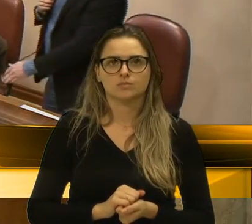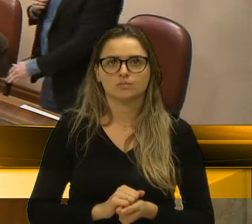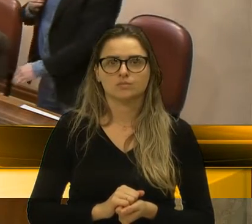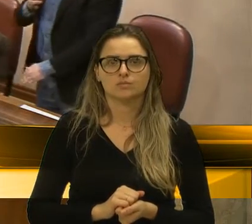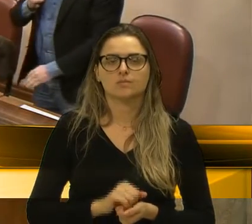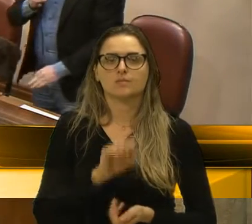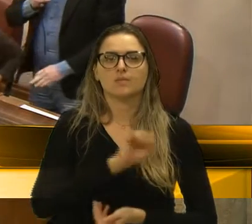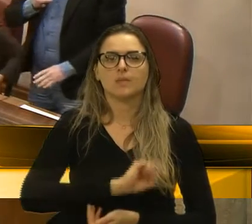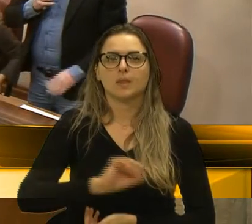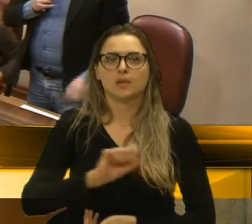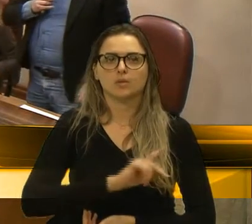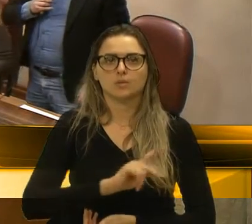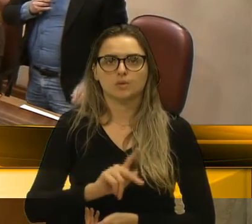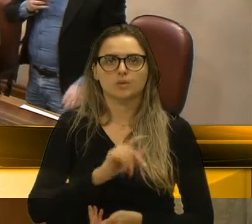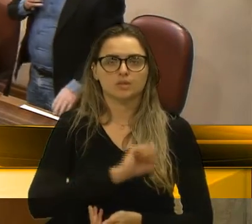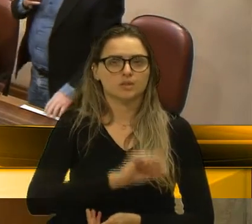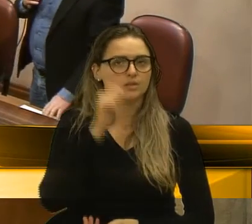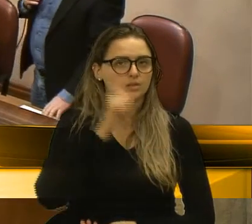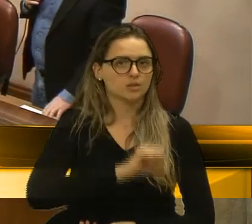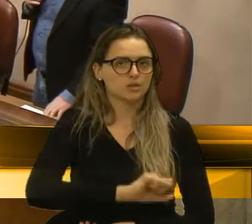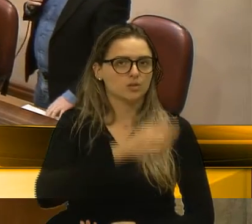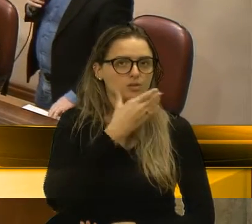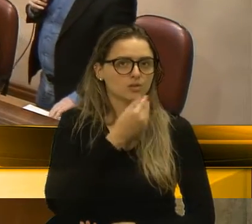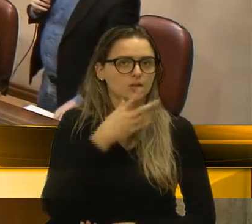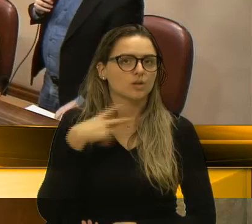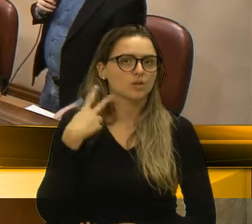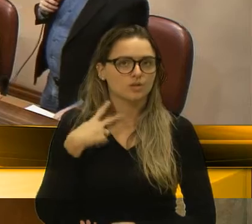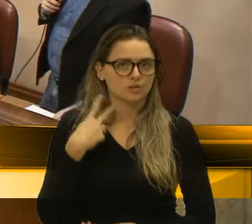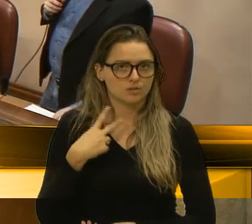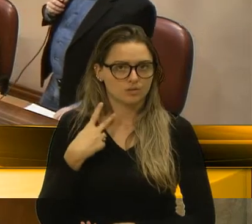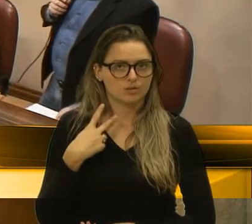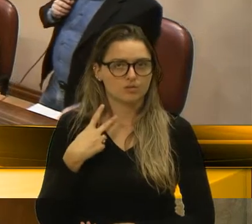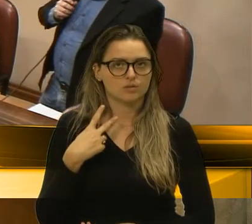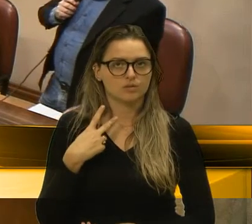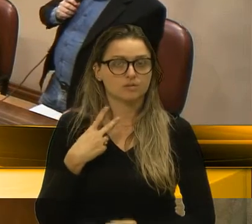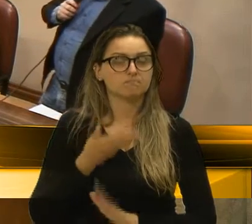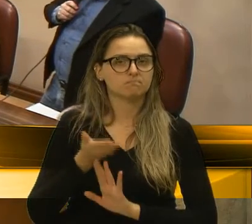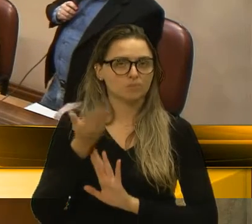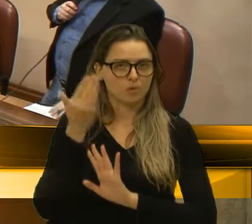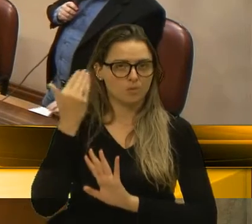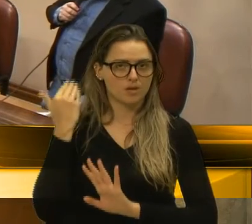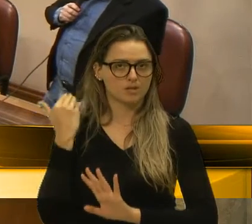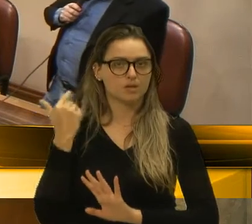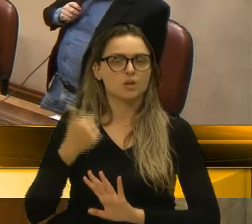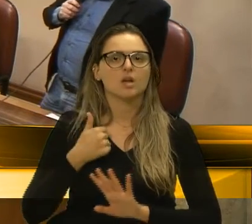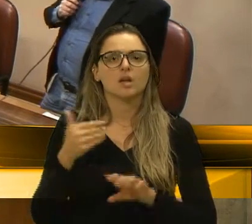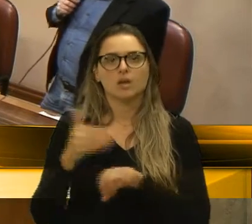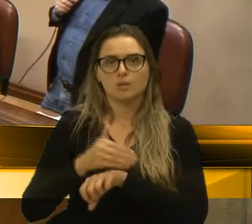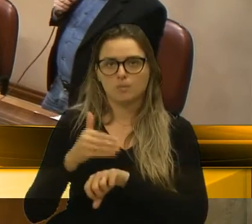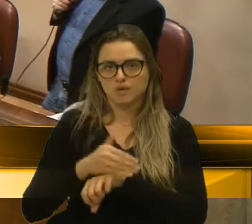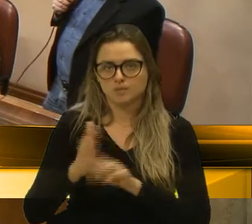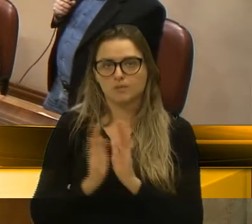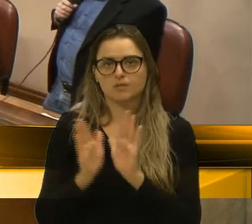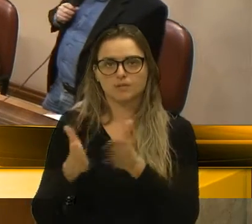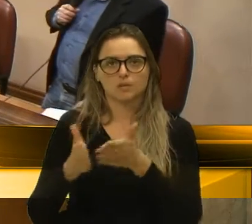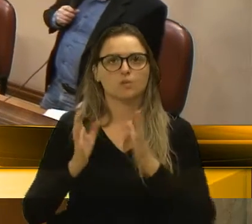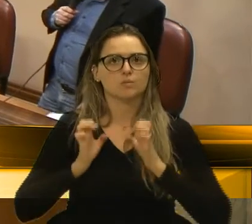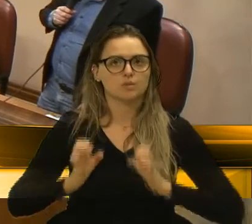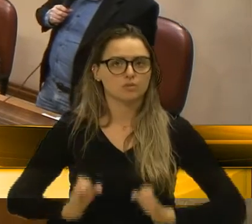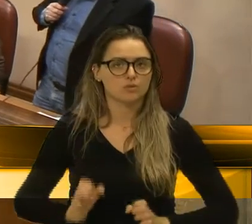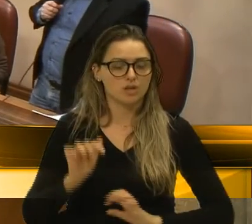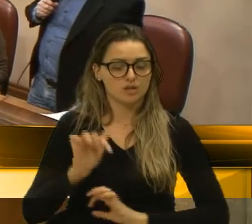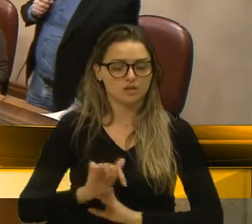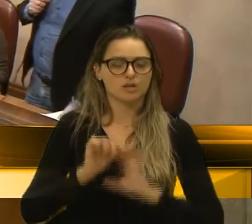Sr. Presidente, Sras. Vereadores, Srs. Vereadores, a época fazia parte da Comissão de Ética